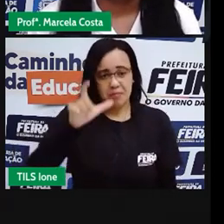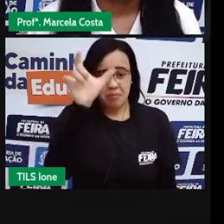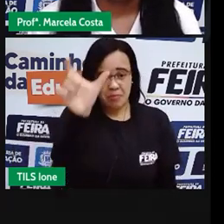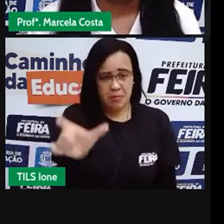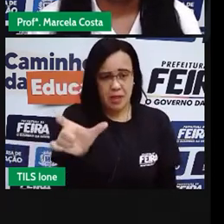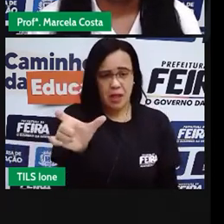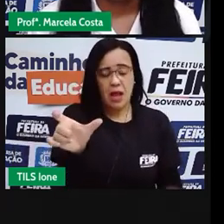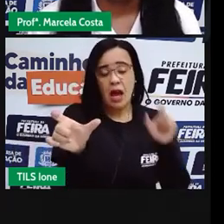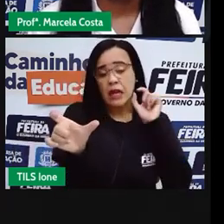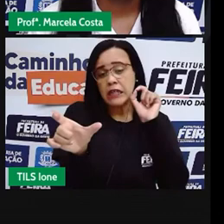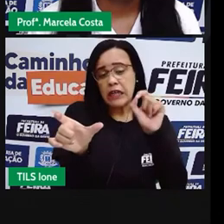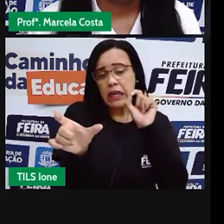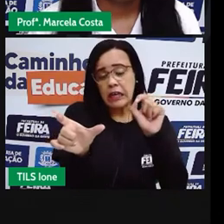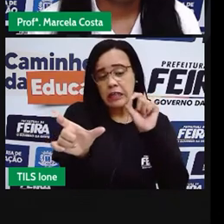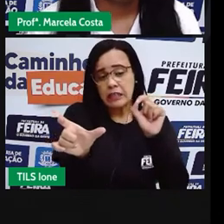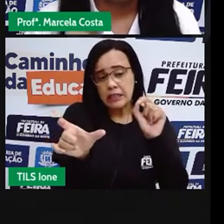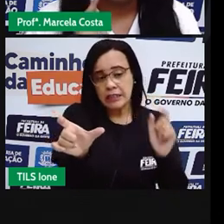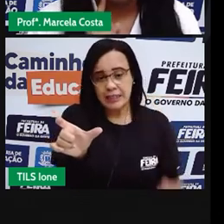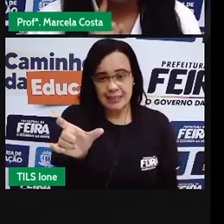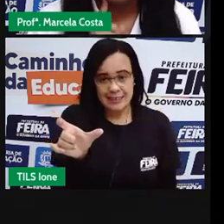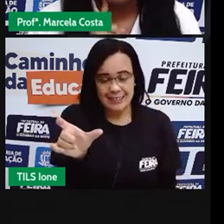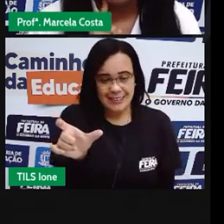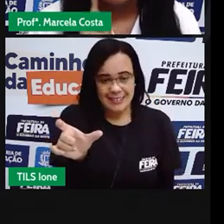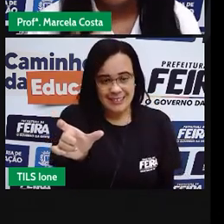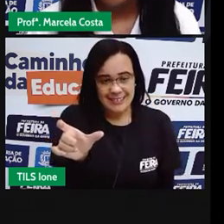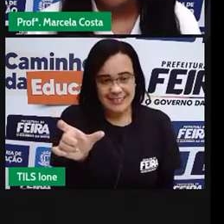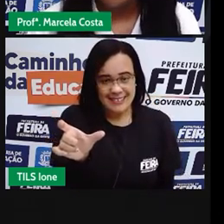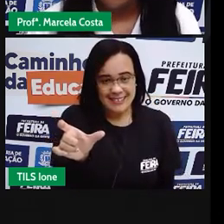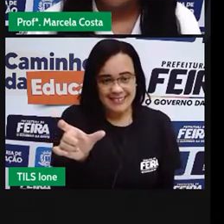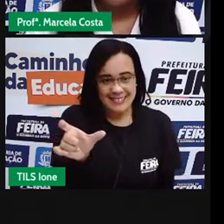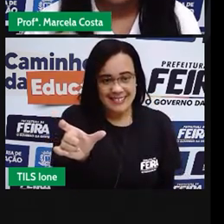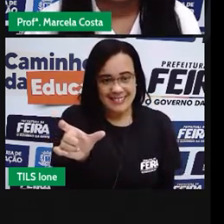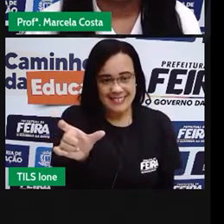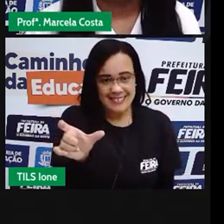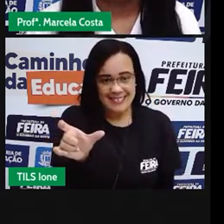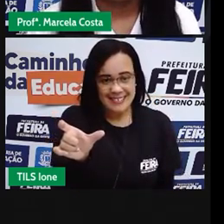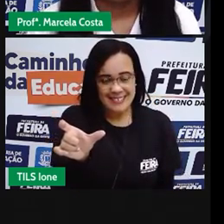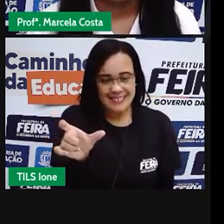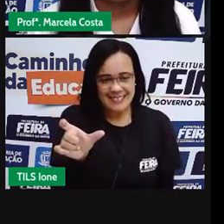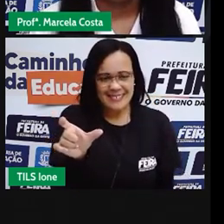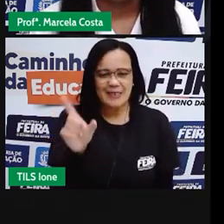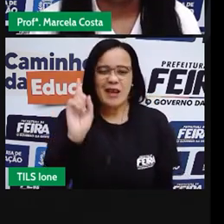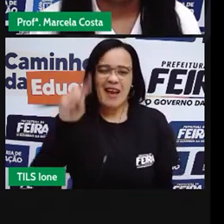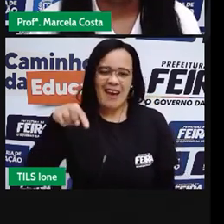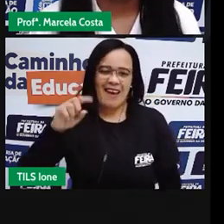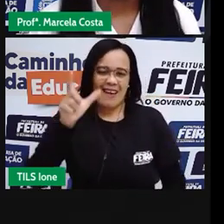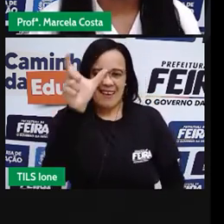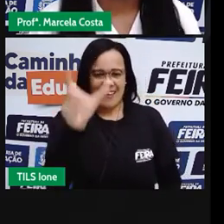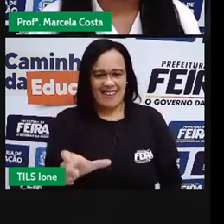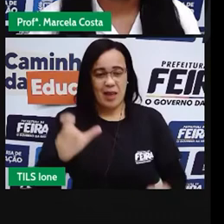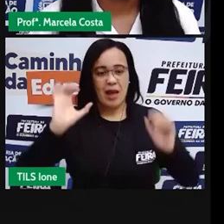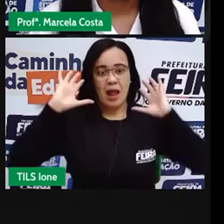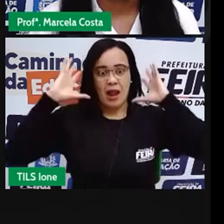Eu estou falando do... Leão.